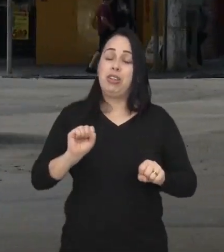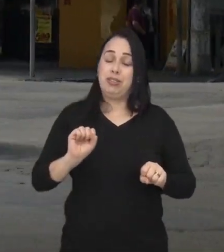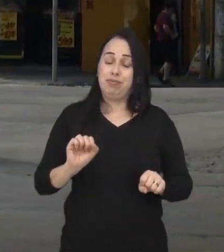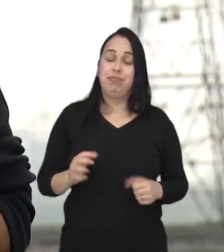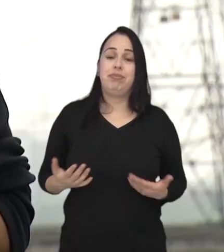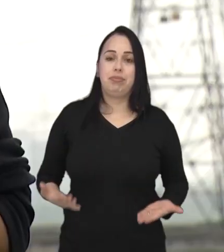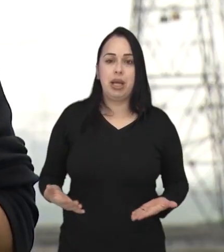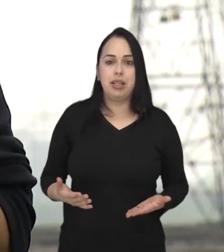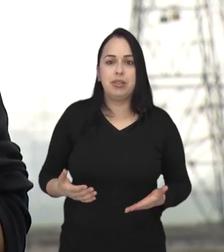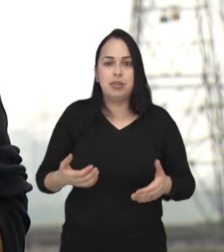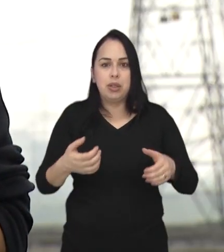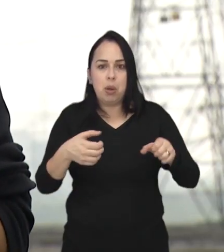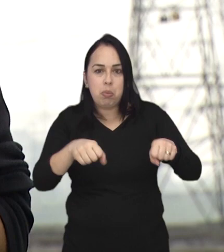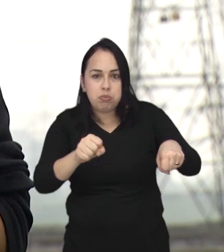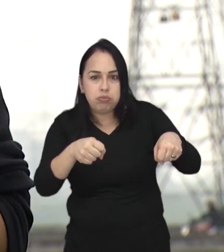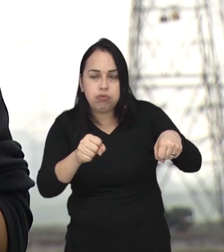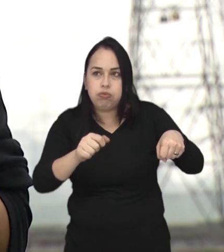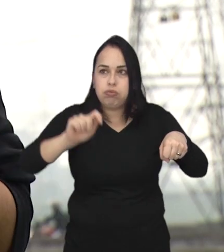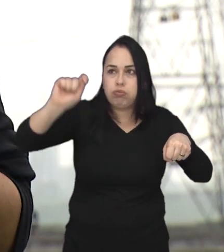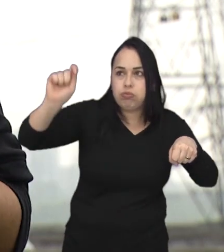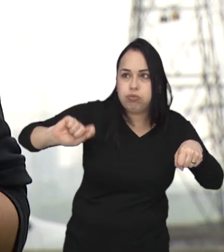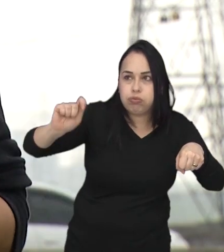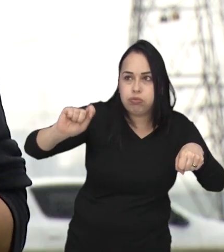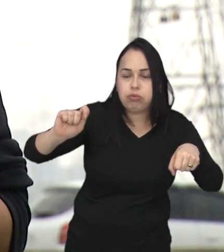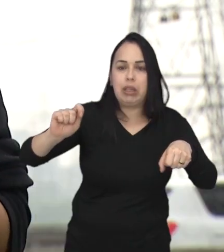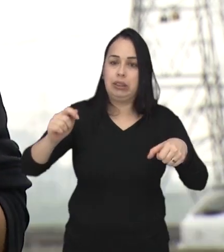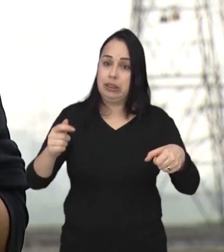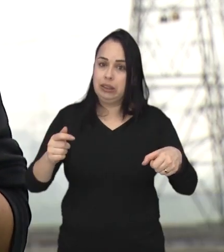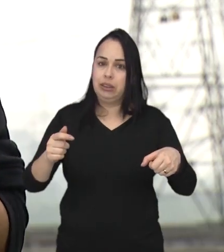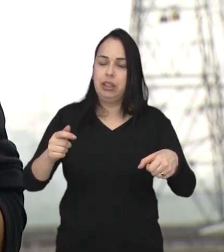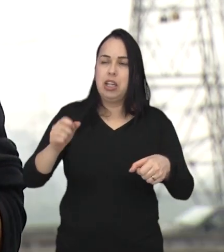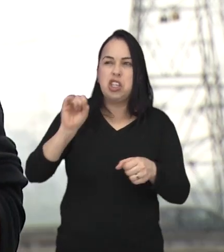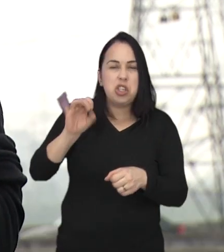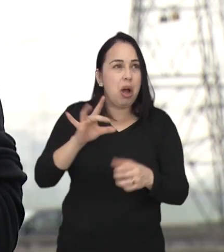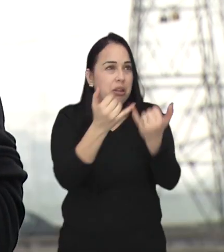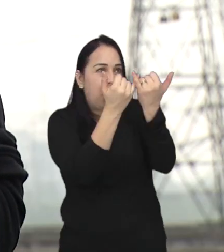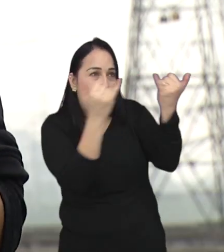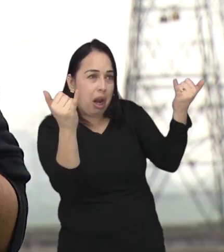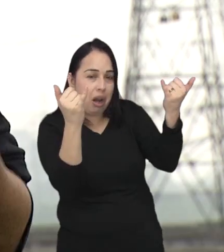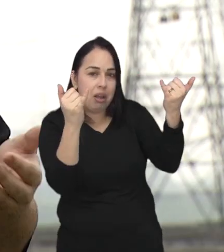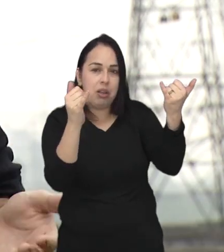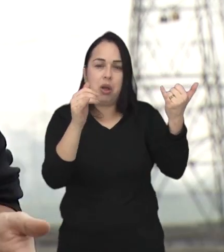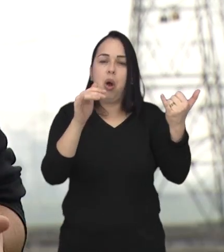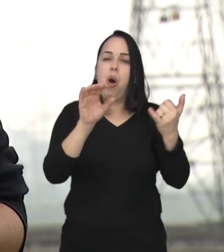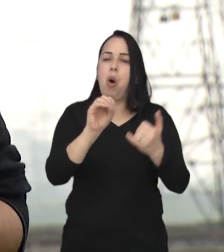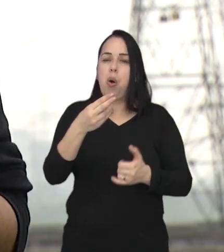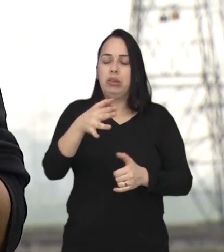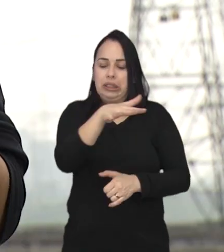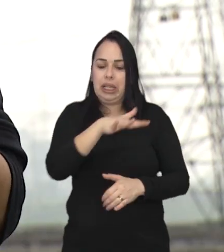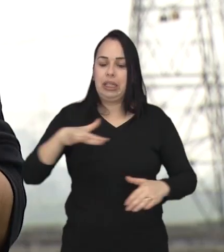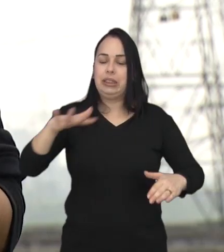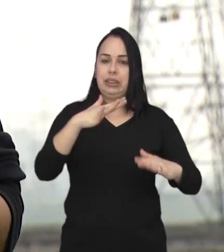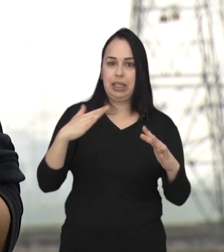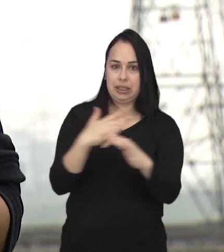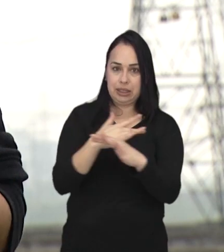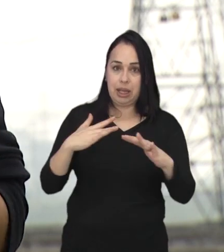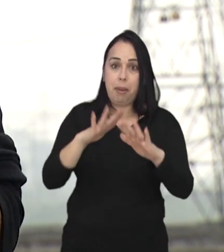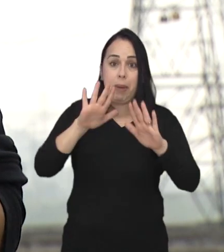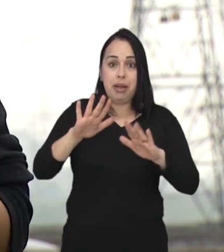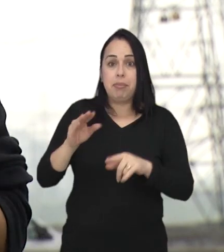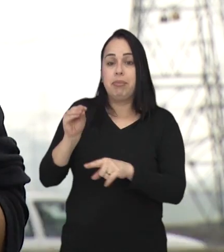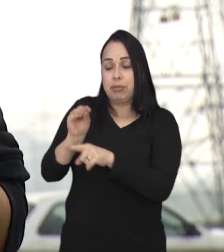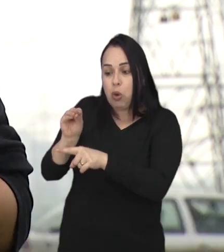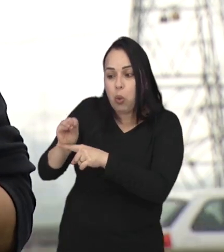fatais. Mas os acidentes envolvendo pipas não estão ligados somente à rede elétrica ou às áreas urbanas.